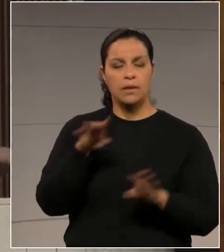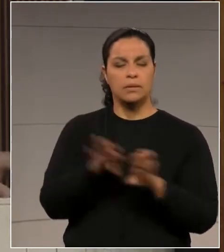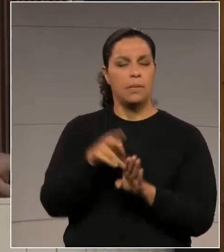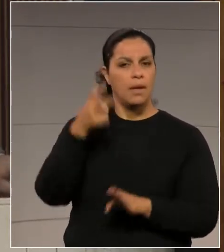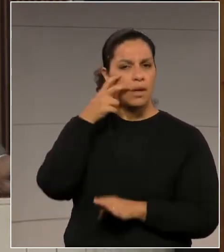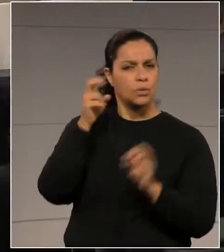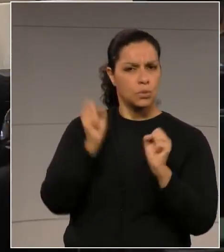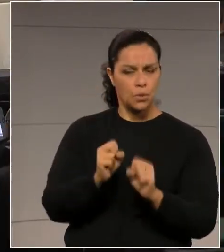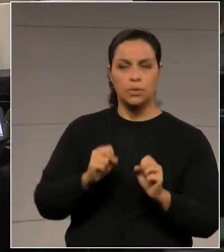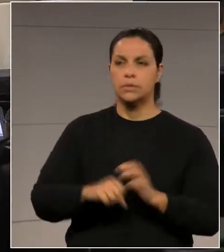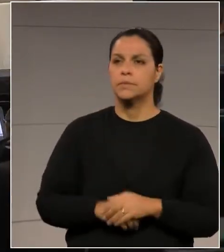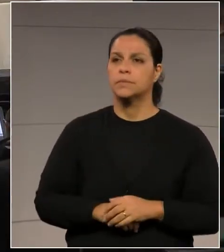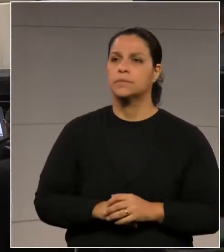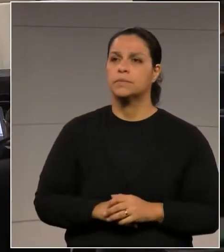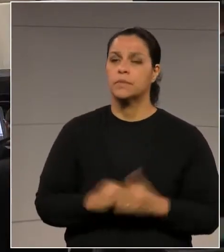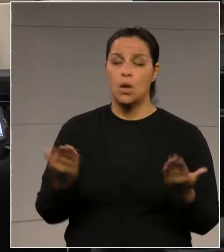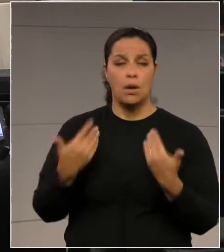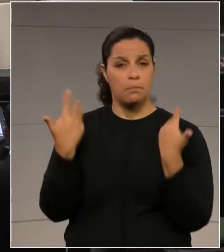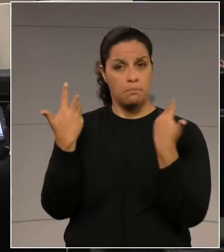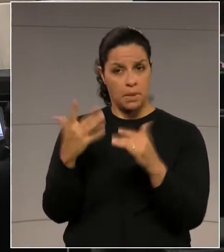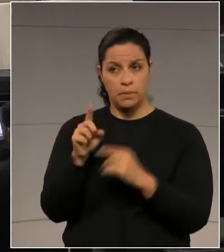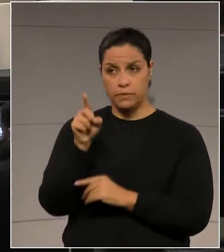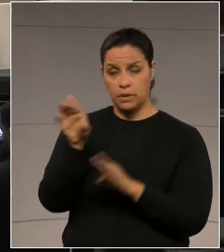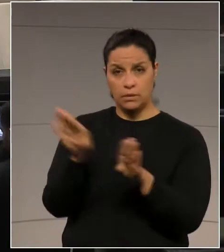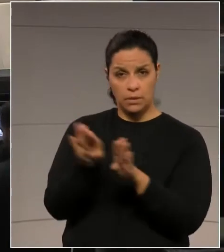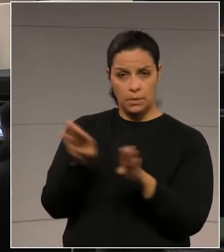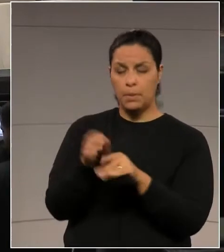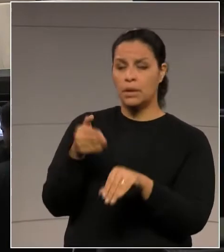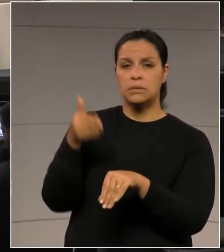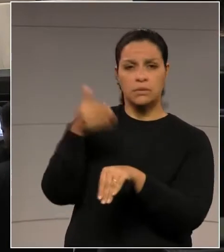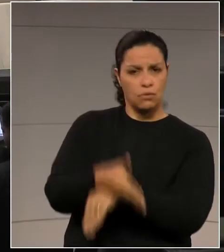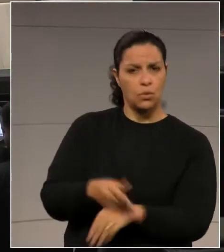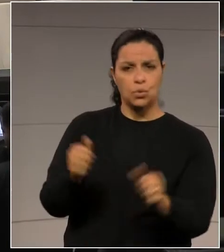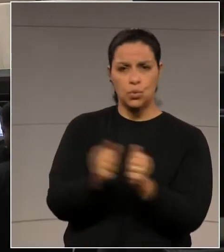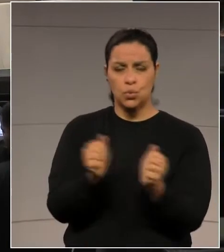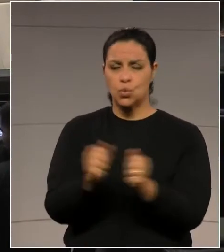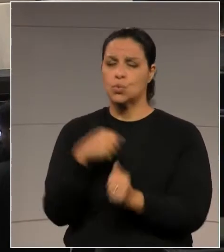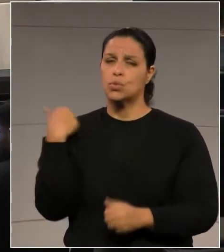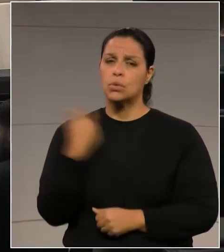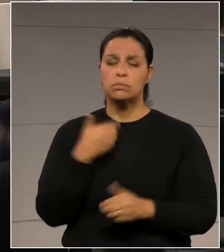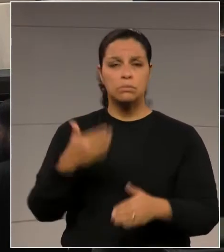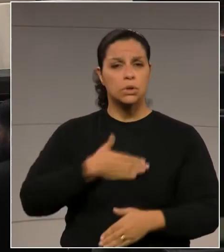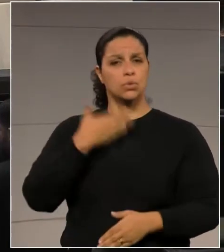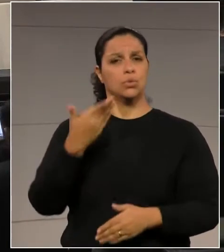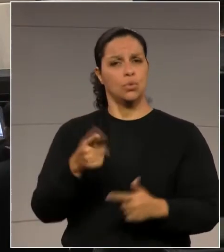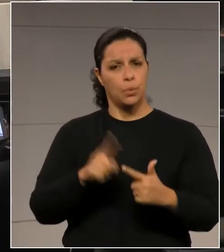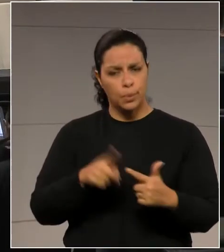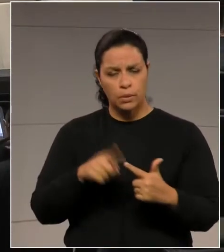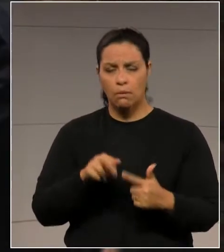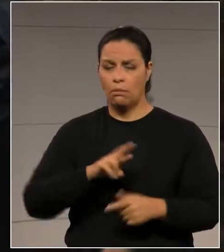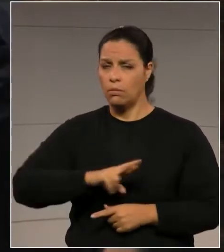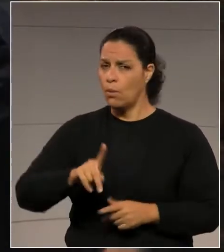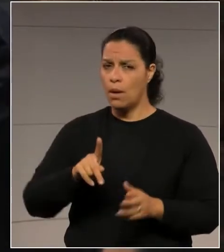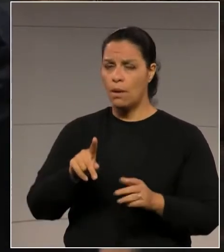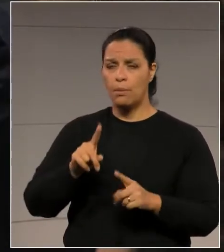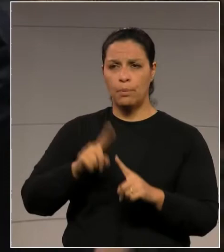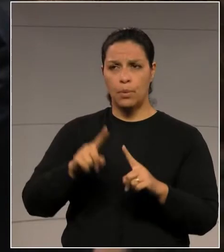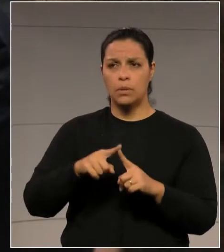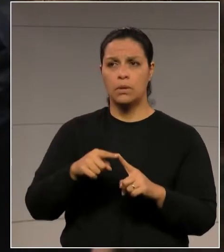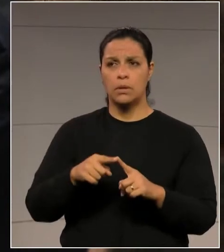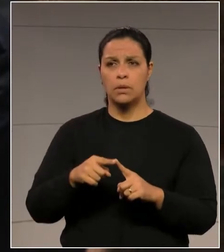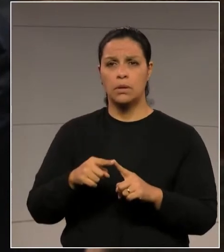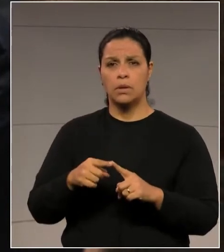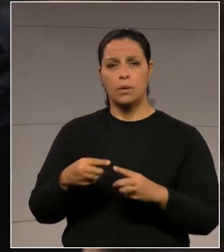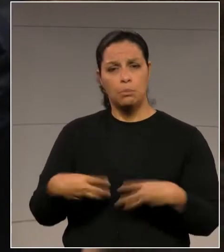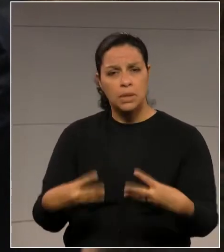Obrigado, deputado Requião. O que, parabéns, Vossa Excelência, pela intervenção. O que nos surpreende não é o fato do Ministério